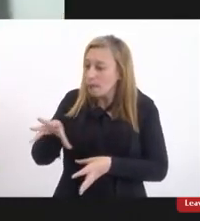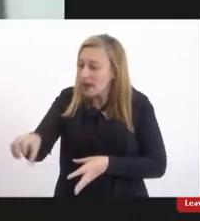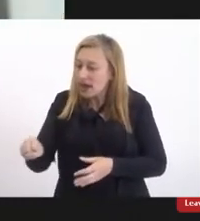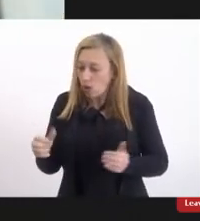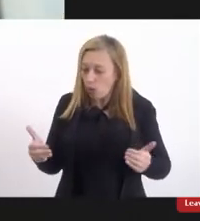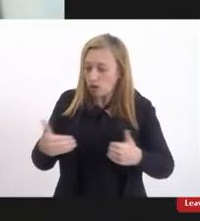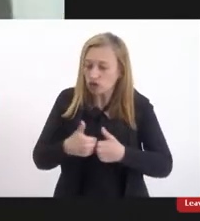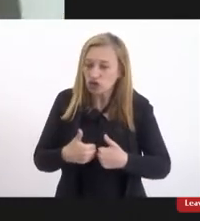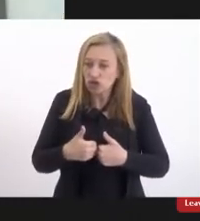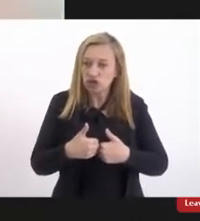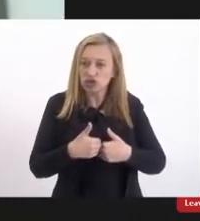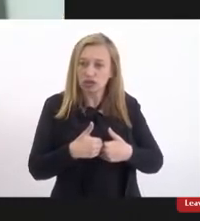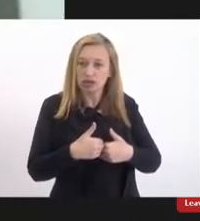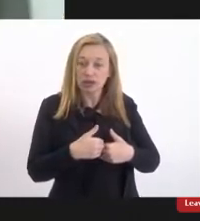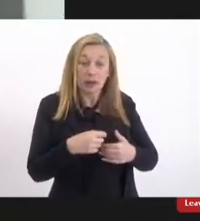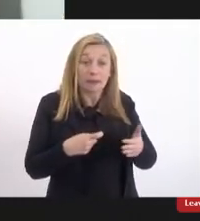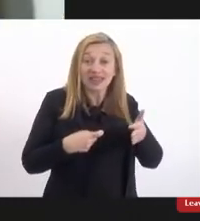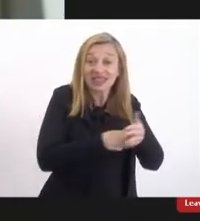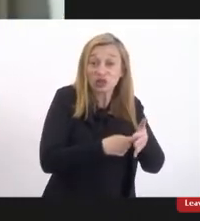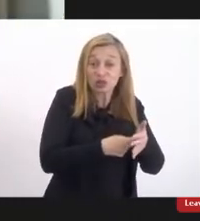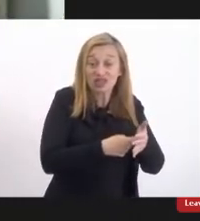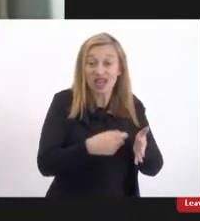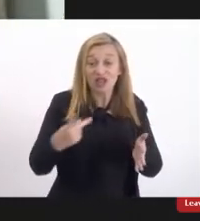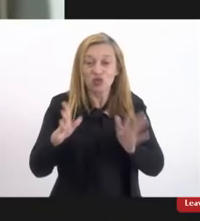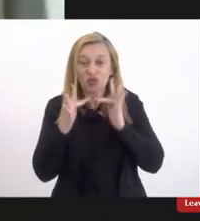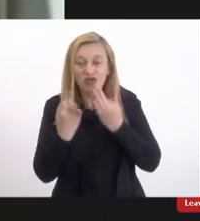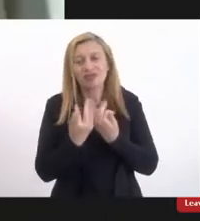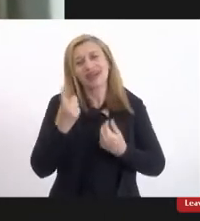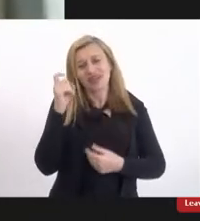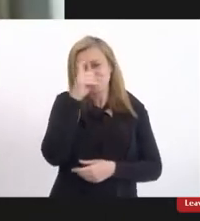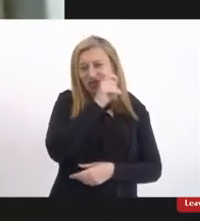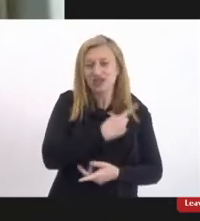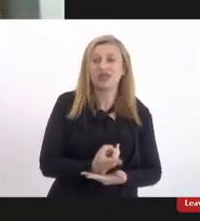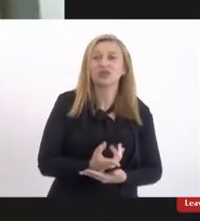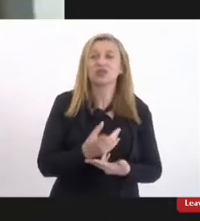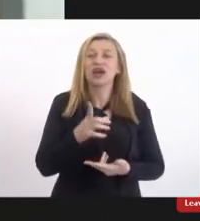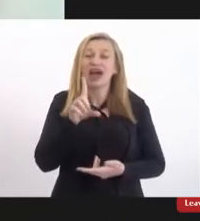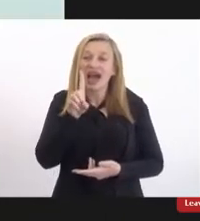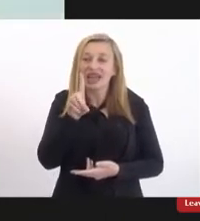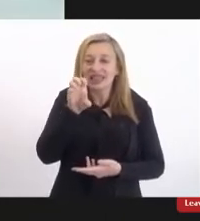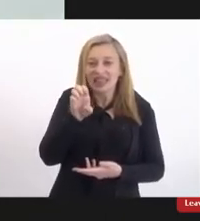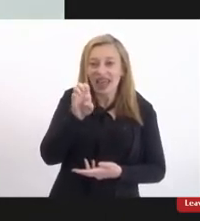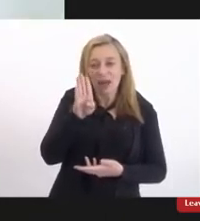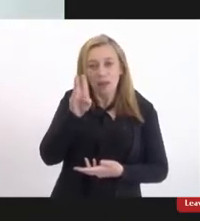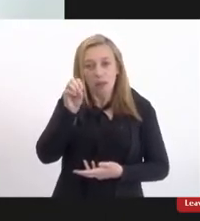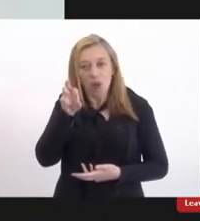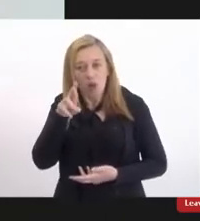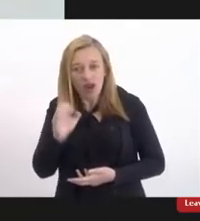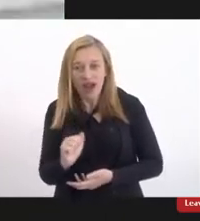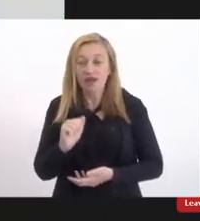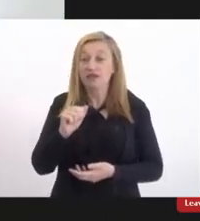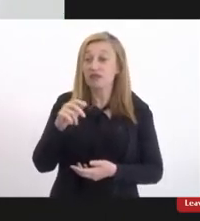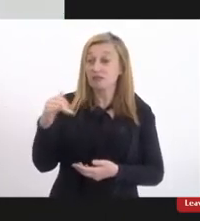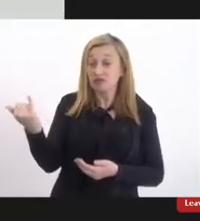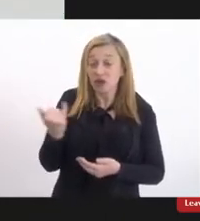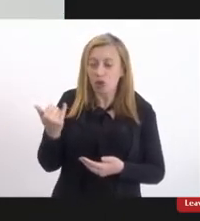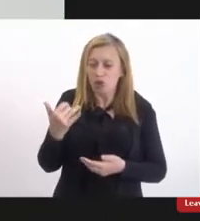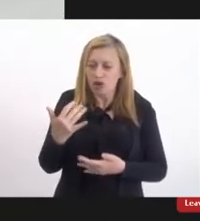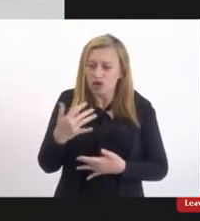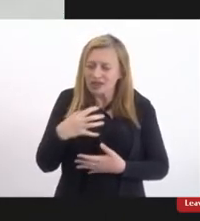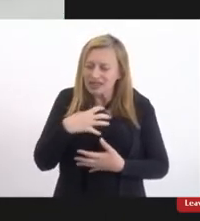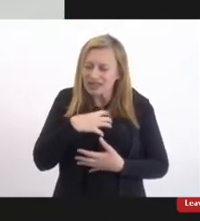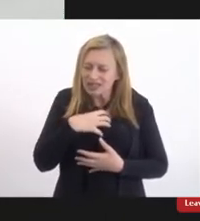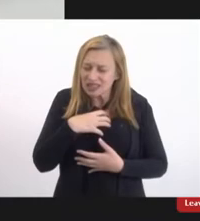é complexo isso mas a parte do que a Débora falou me tocou porque quando ela disse o CNJ tem medo o CNJ tem